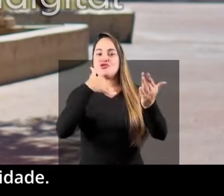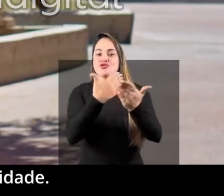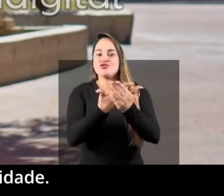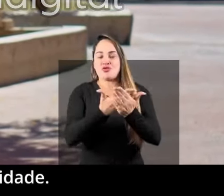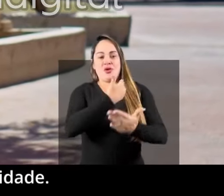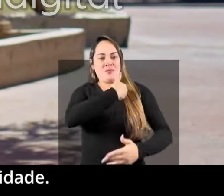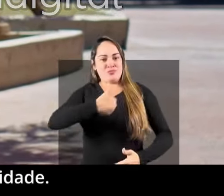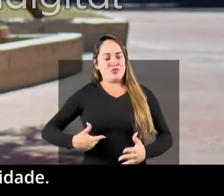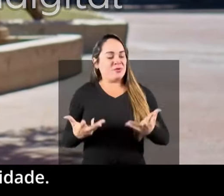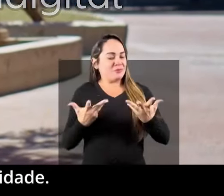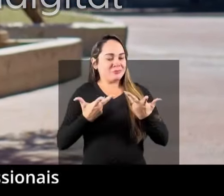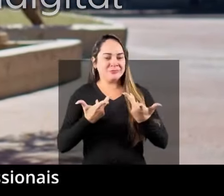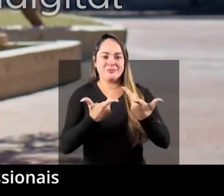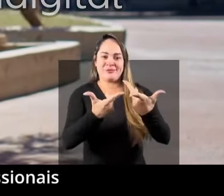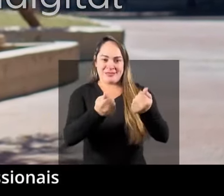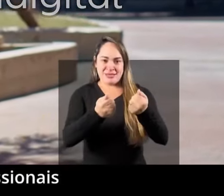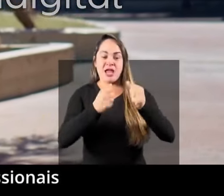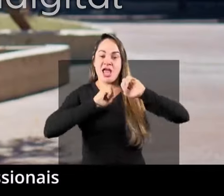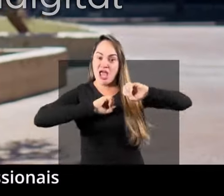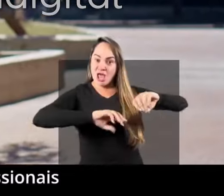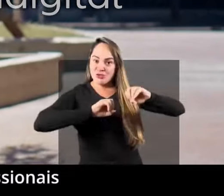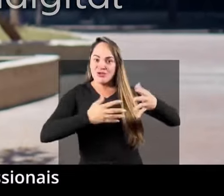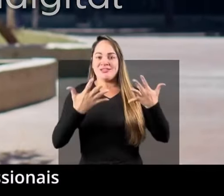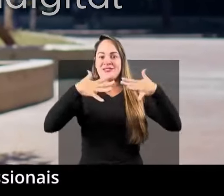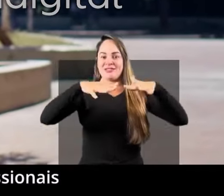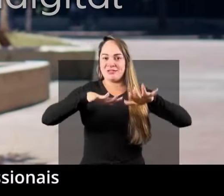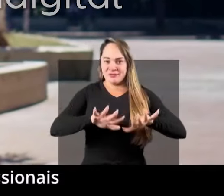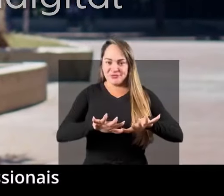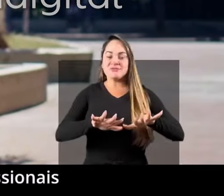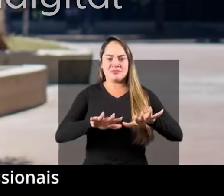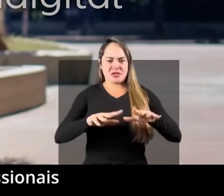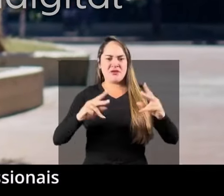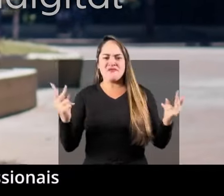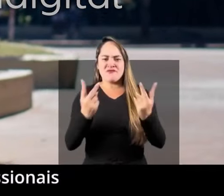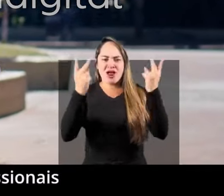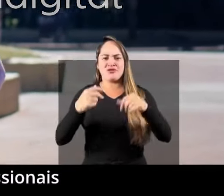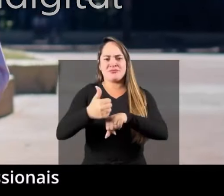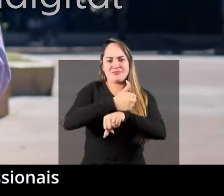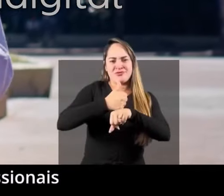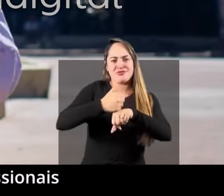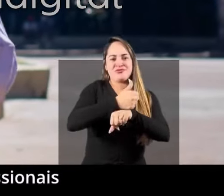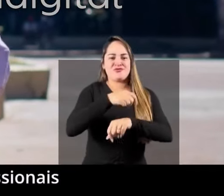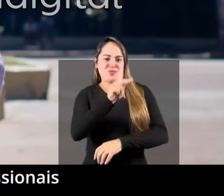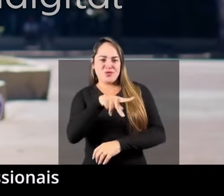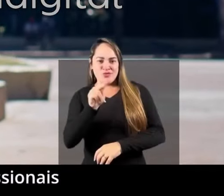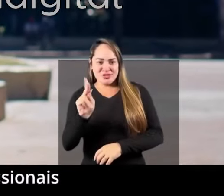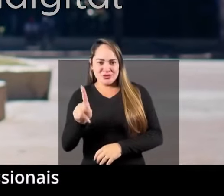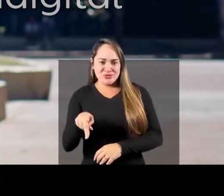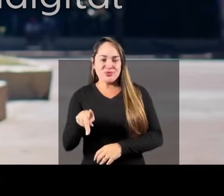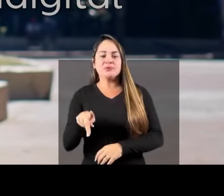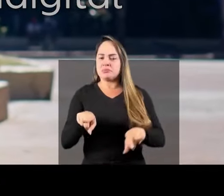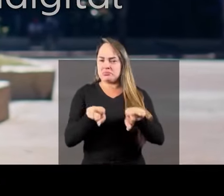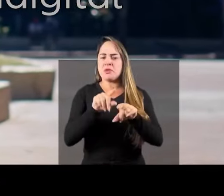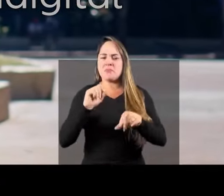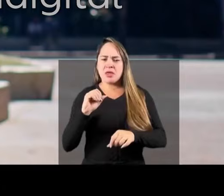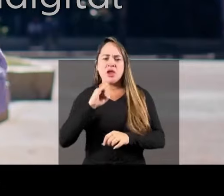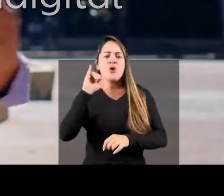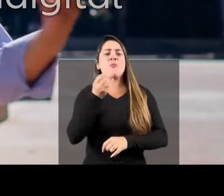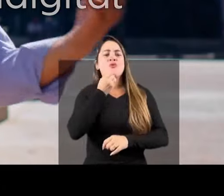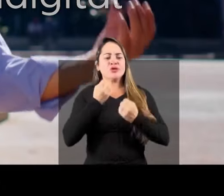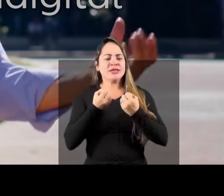pública de qualidade, educação inclusiva que valorize os seus profissionais e dê